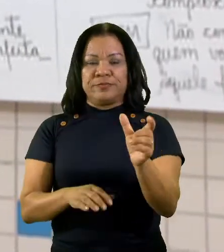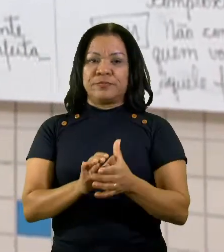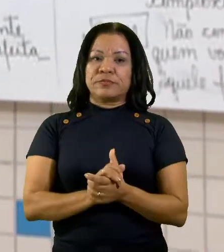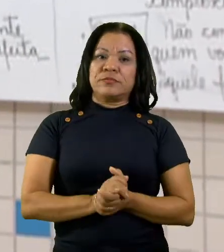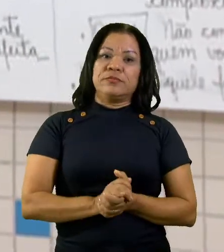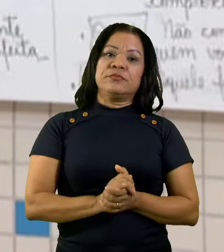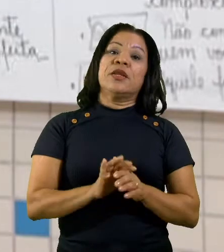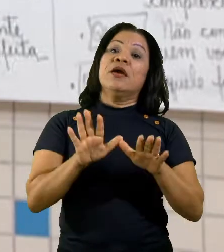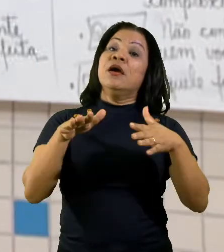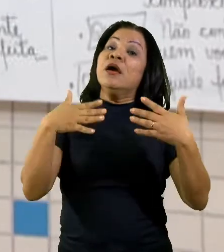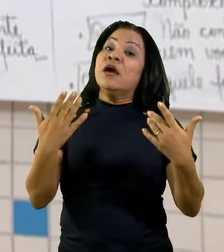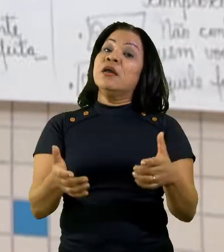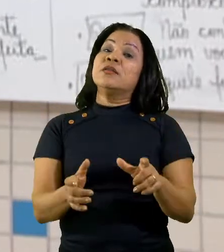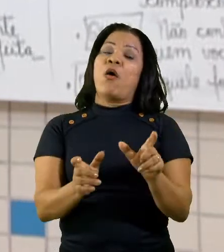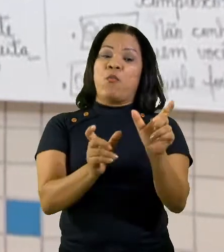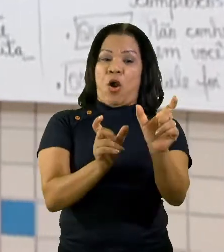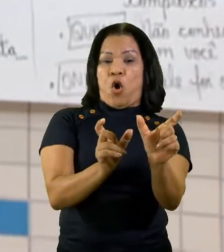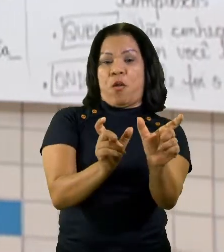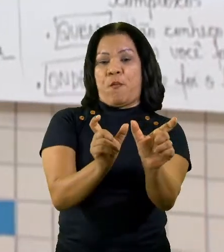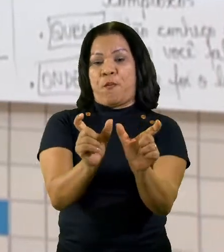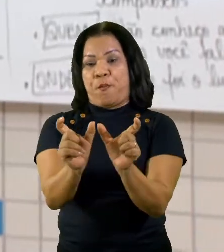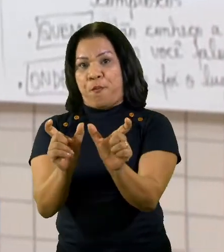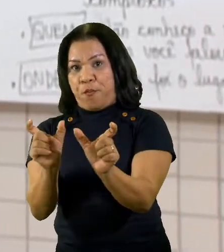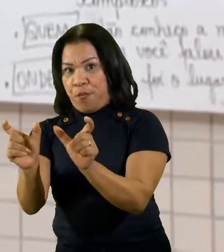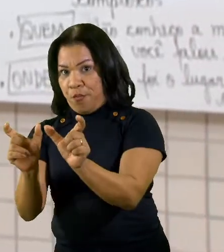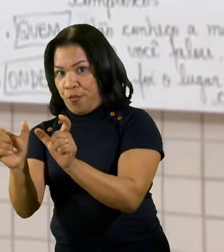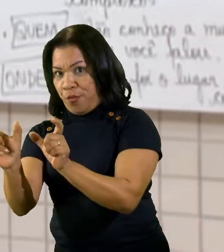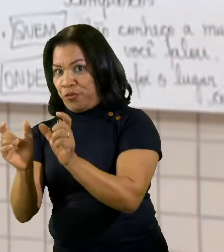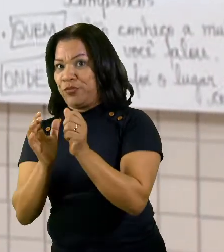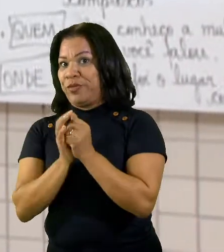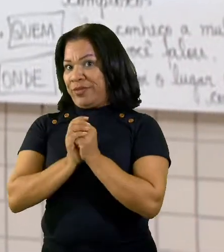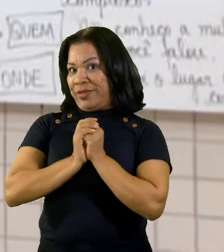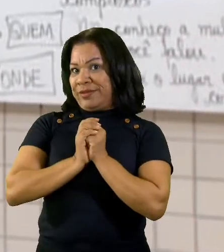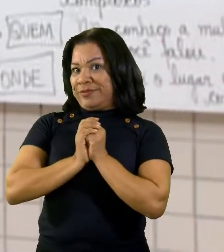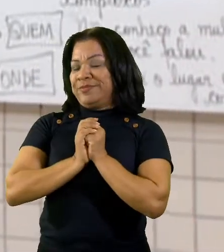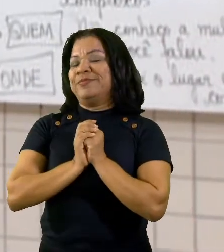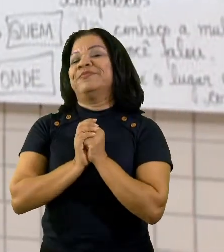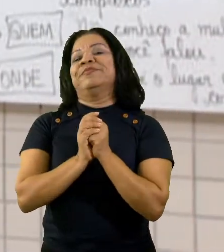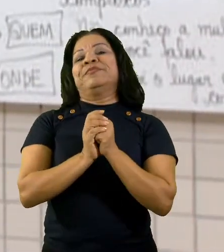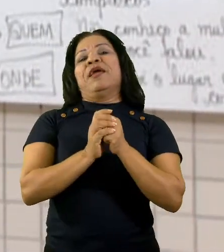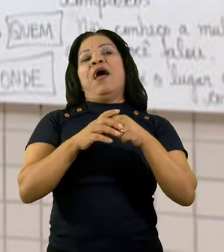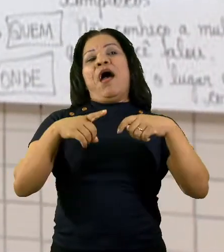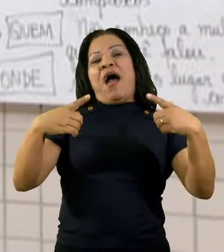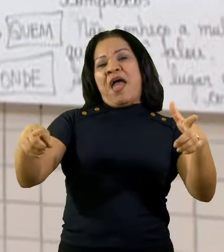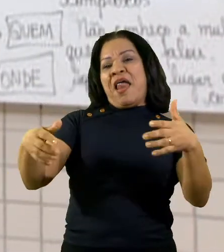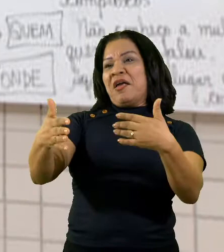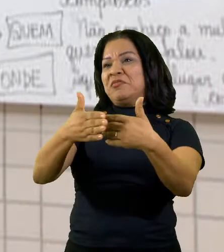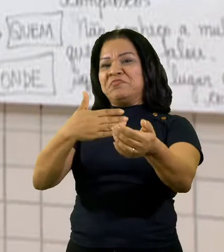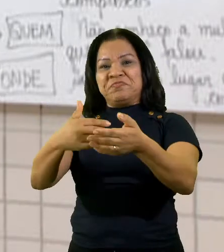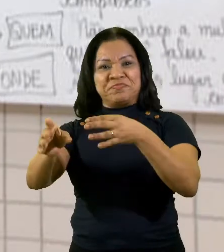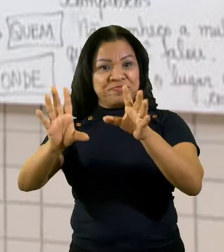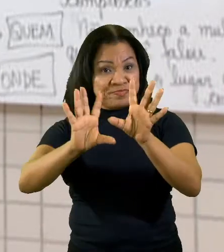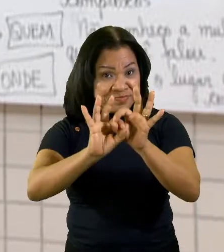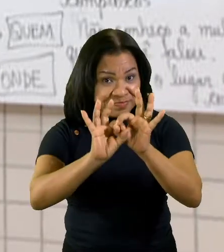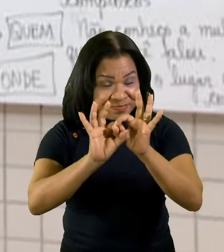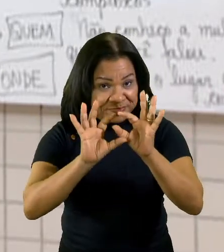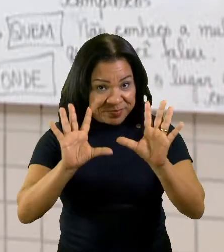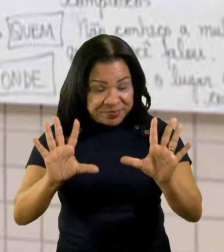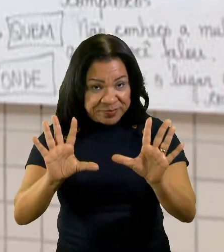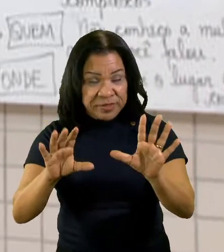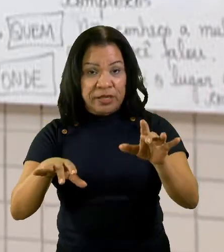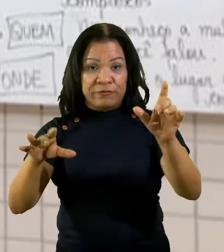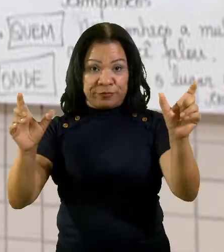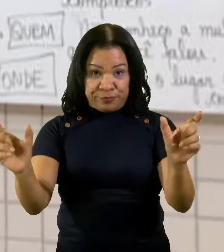coordenadas, elas são orações sintaticamente independentes. Nós unimos